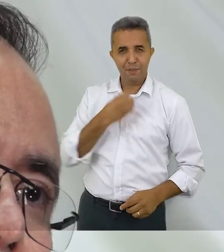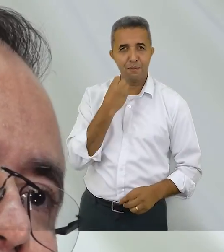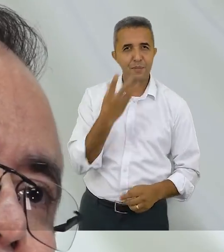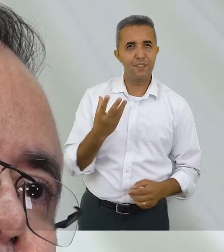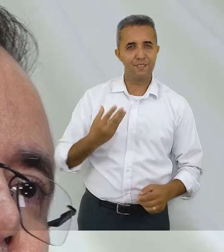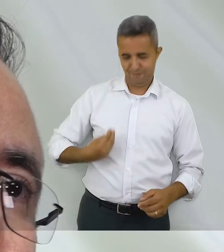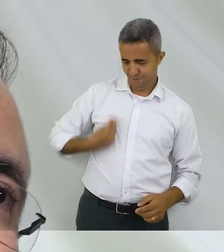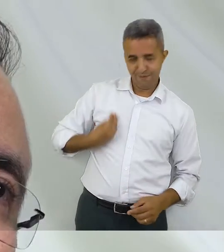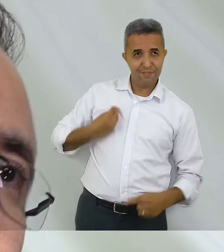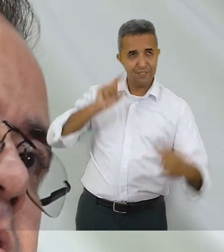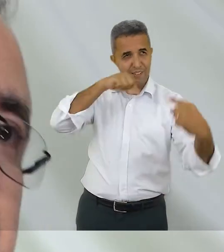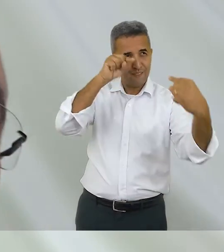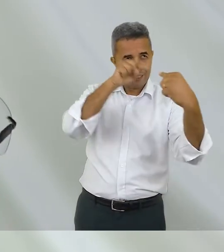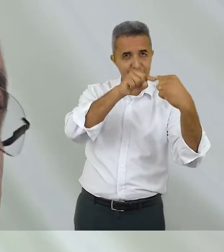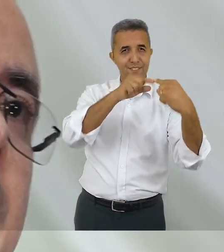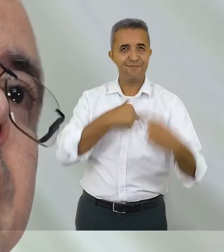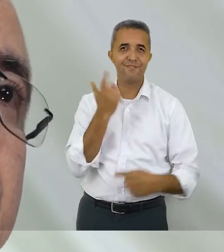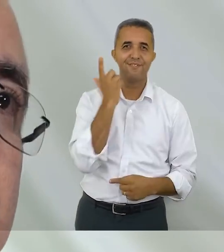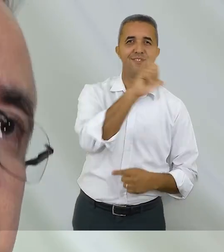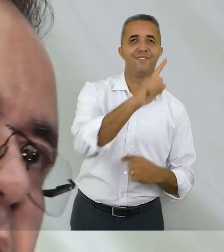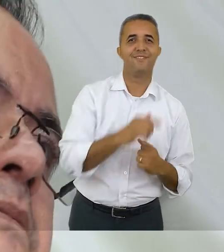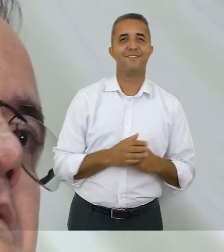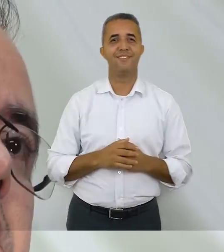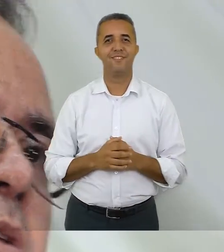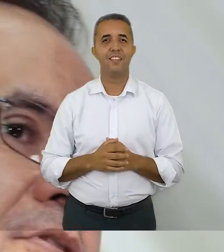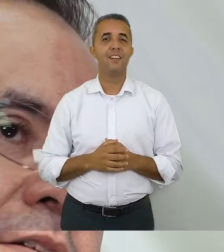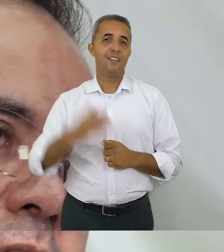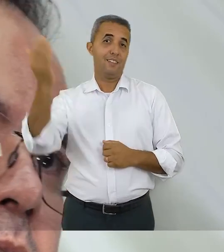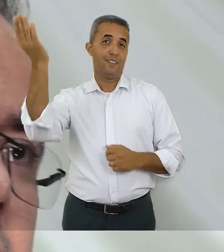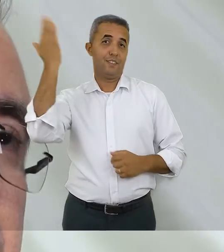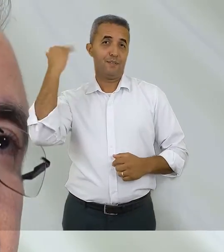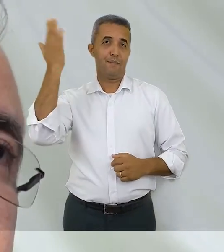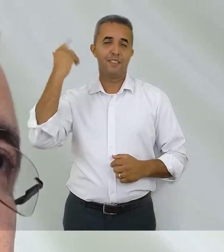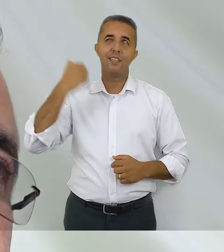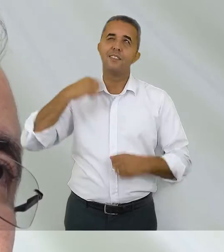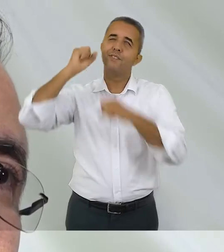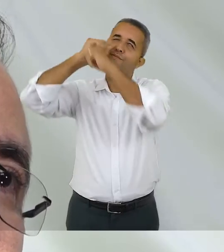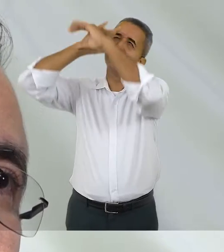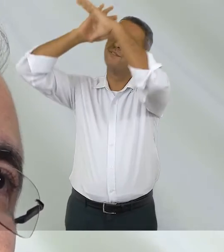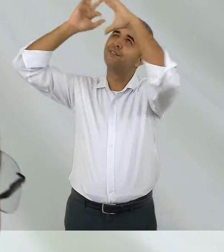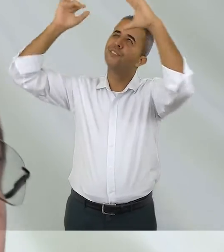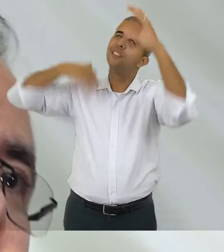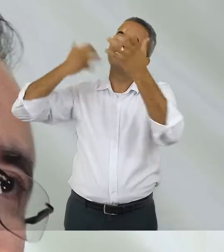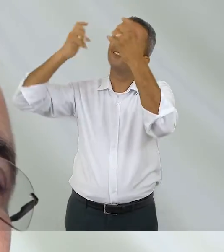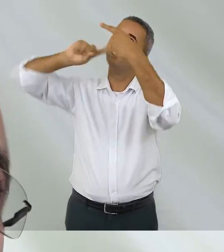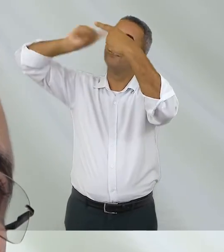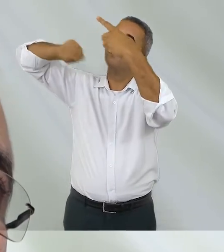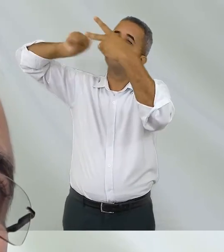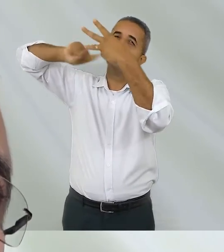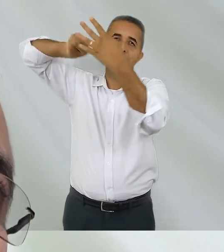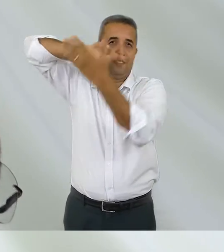de realização que a gente busca e que a gente tem e que dá sentido à nossa vida. Até porque o que move